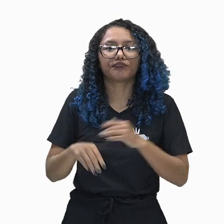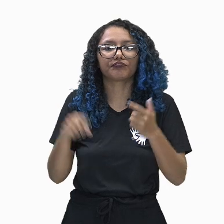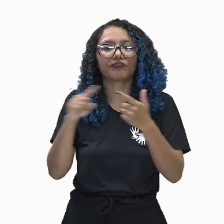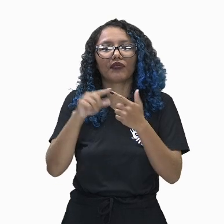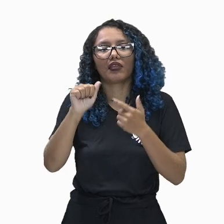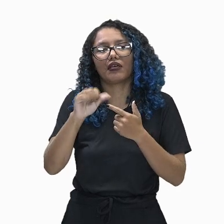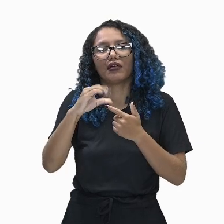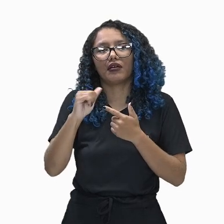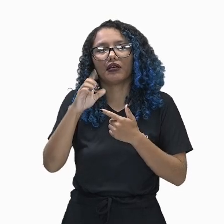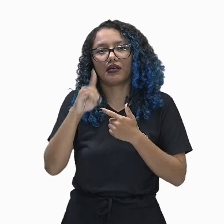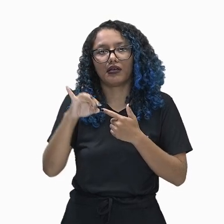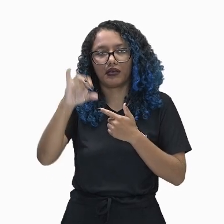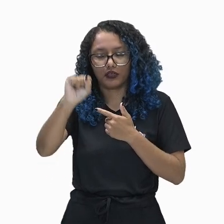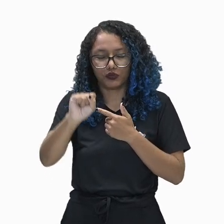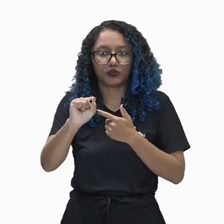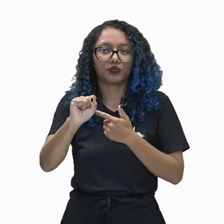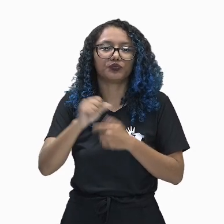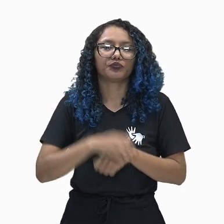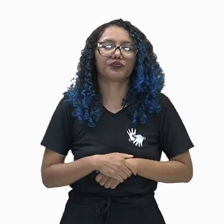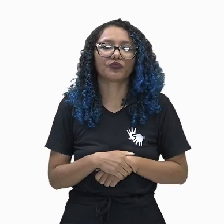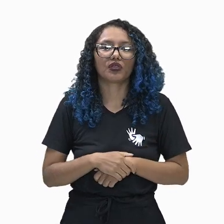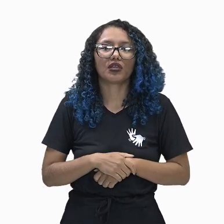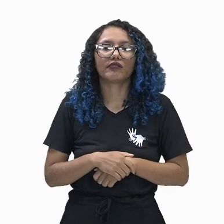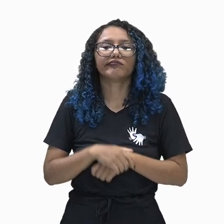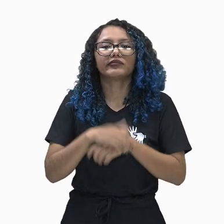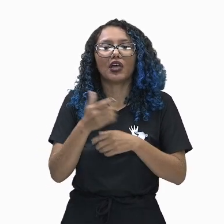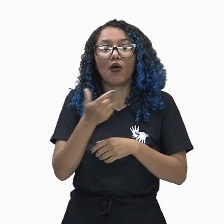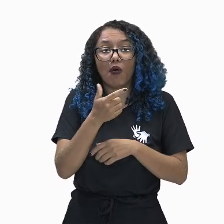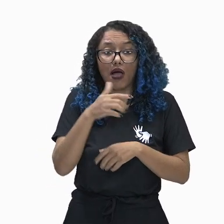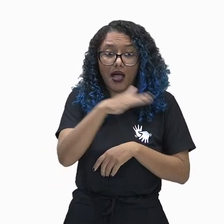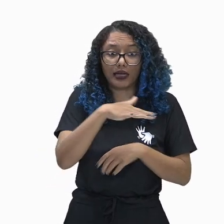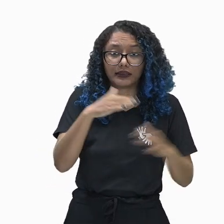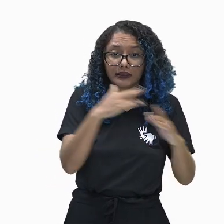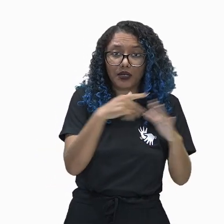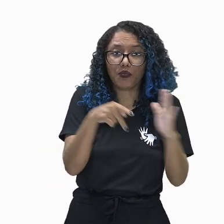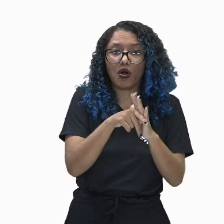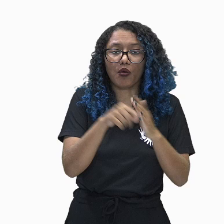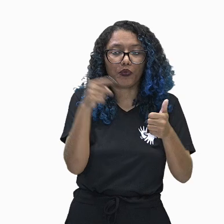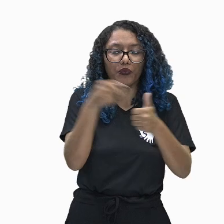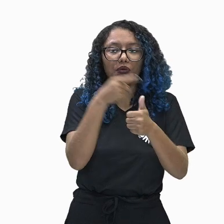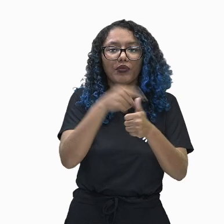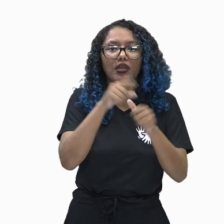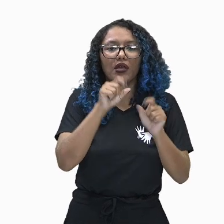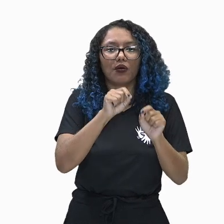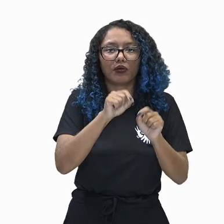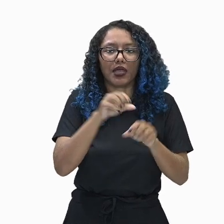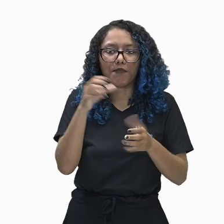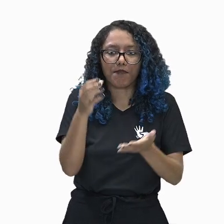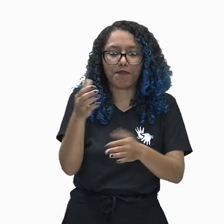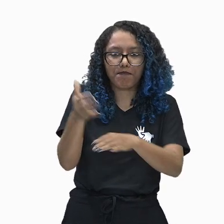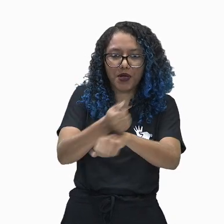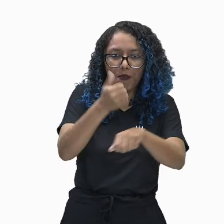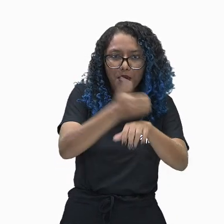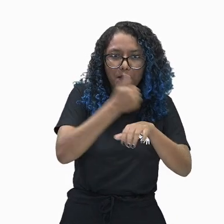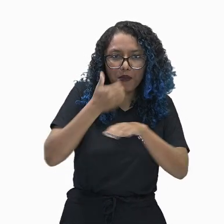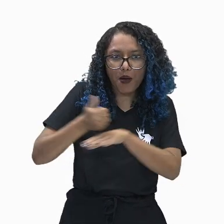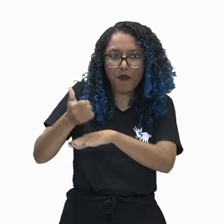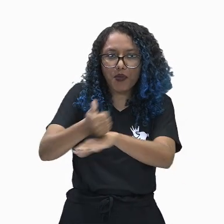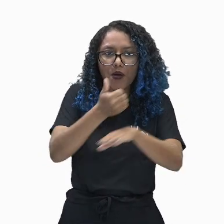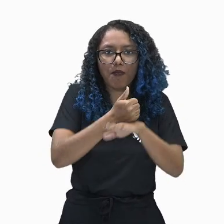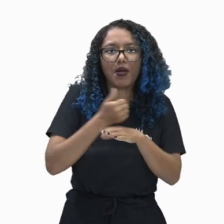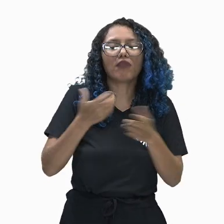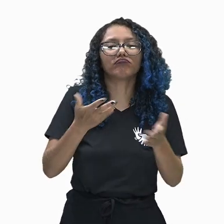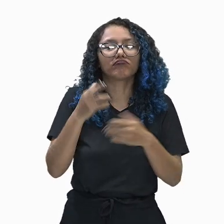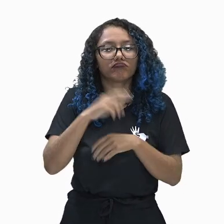Acádios. Eles conquistaram e unificaram as cidades sumérias sob o comando do rei Sargão I por volta de 2350